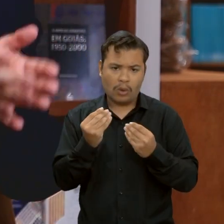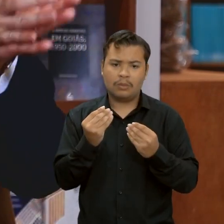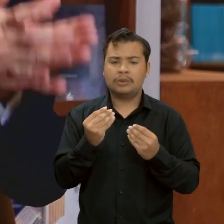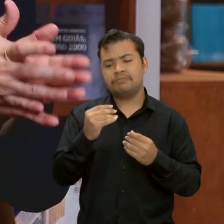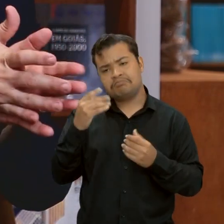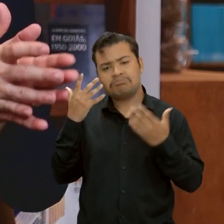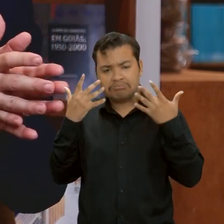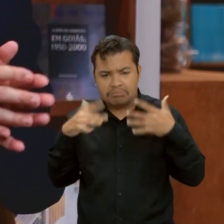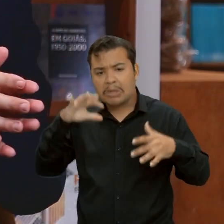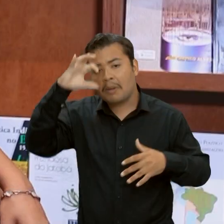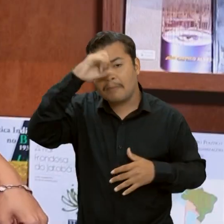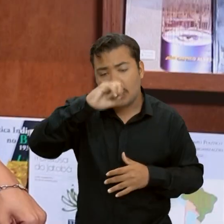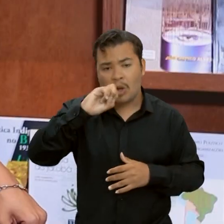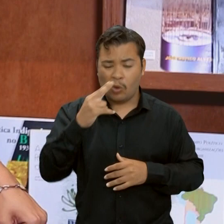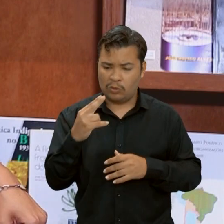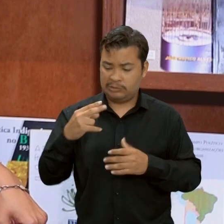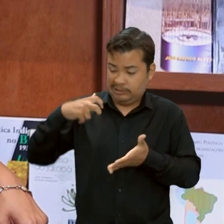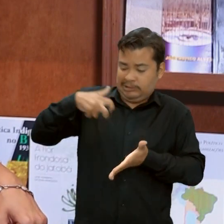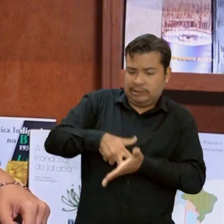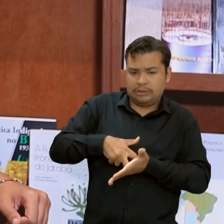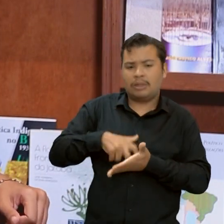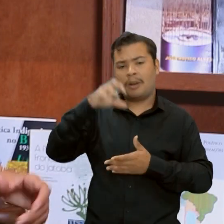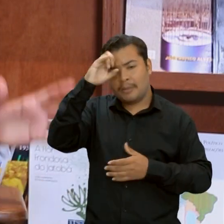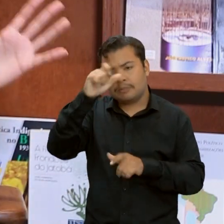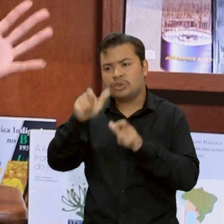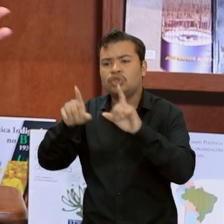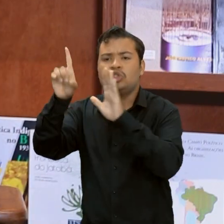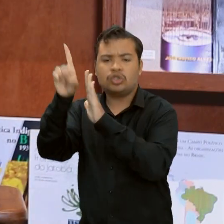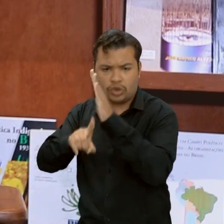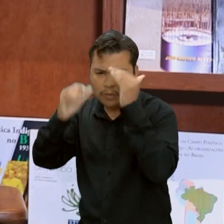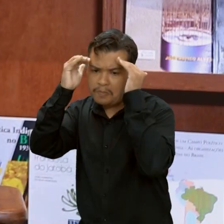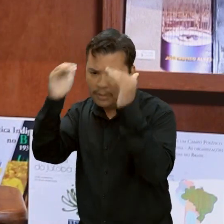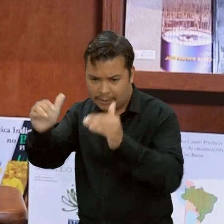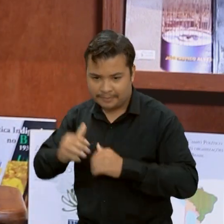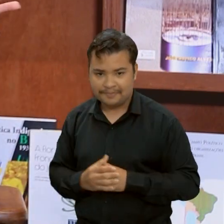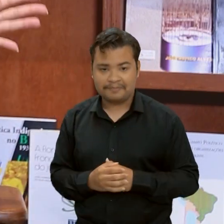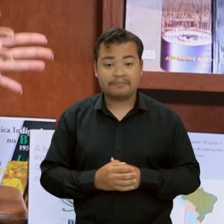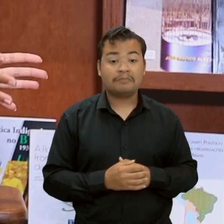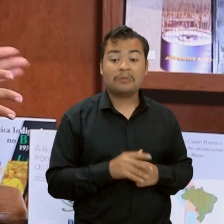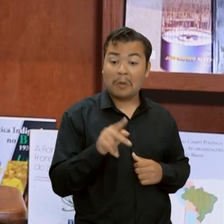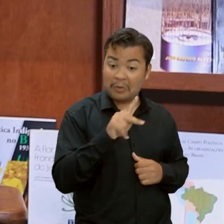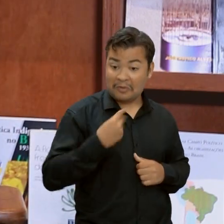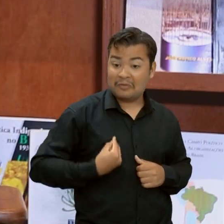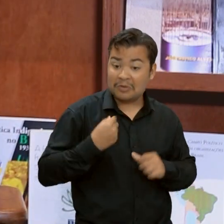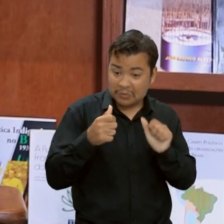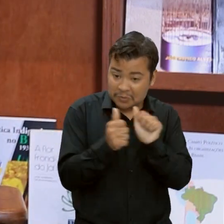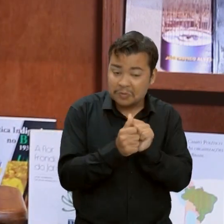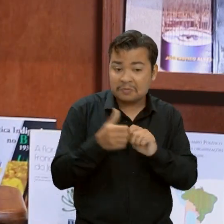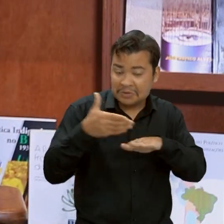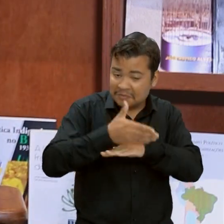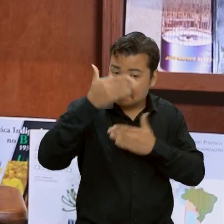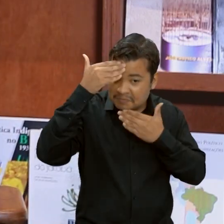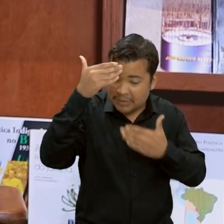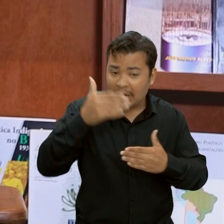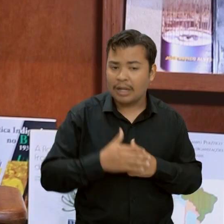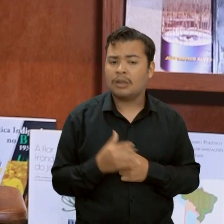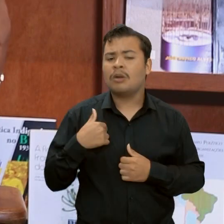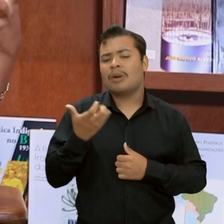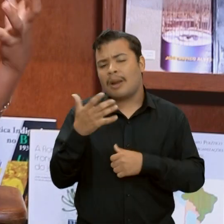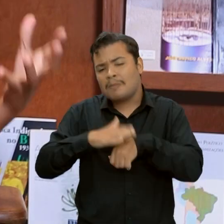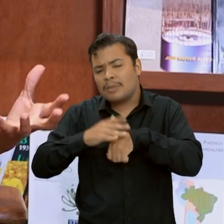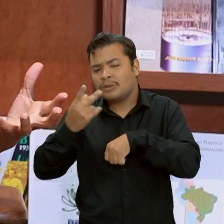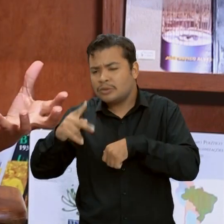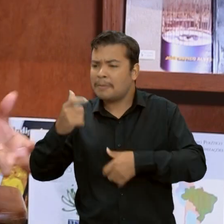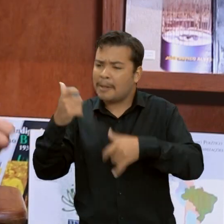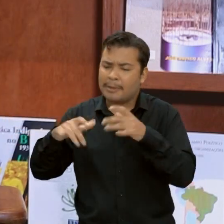respeitar os direitos do outro. Professor Emílio, muito obrigada por participar aqui com a gente. Eu quero que você finalize falando para a gente, né? A gente falou